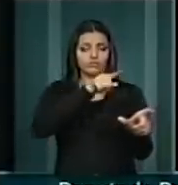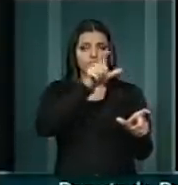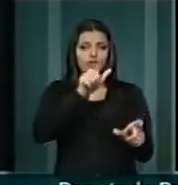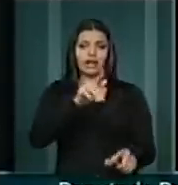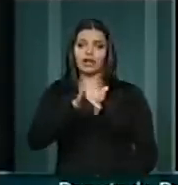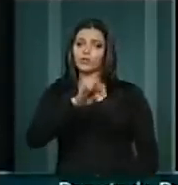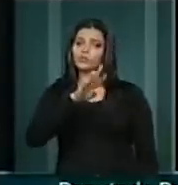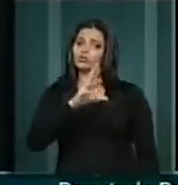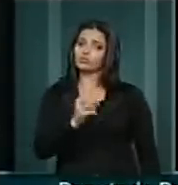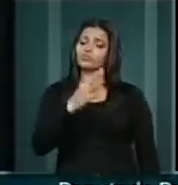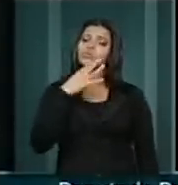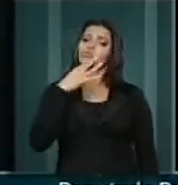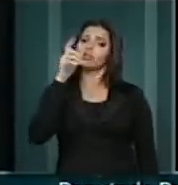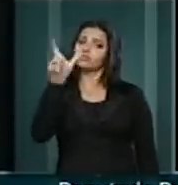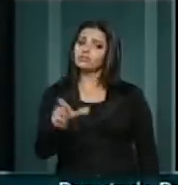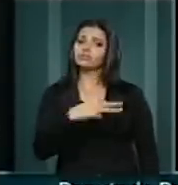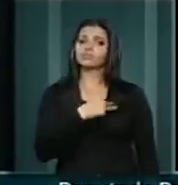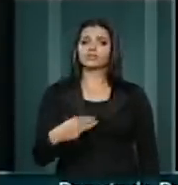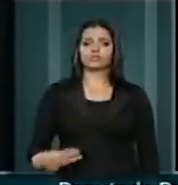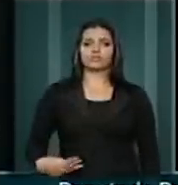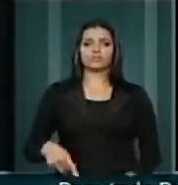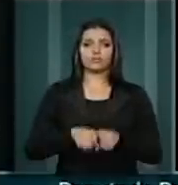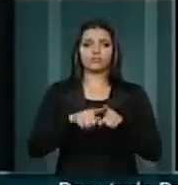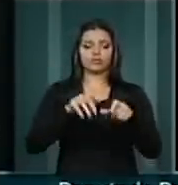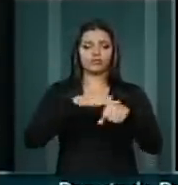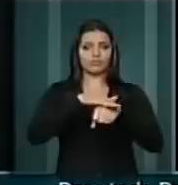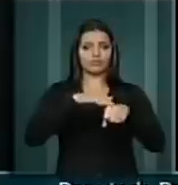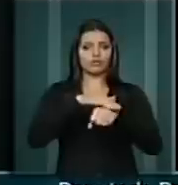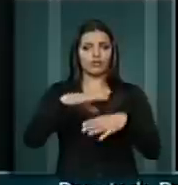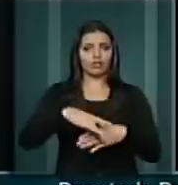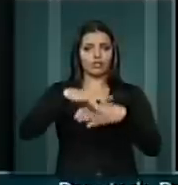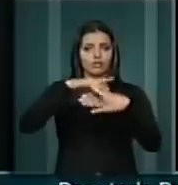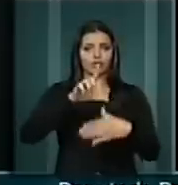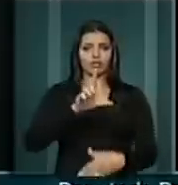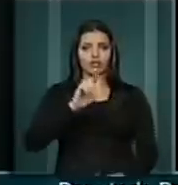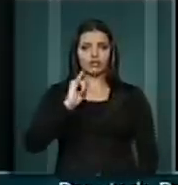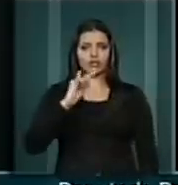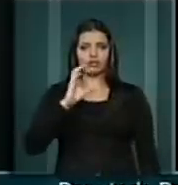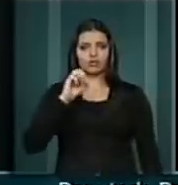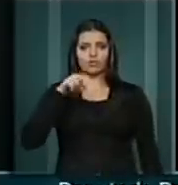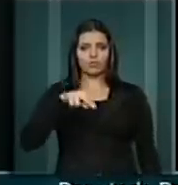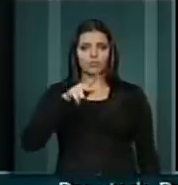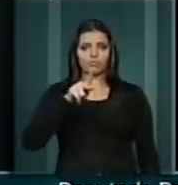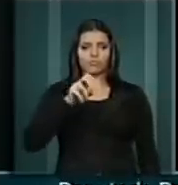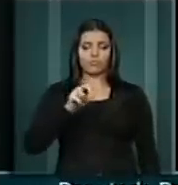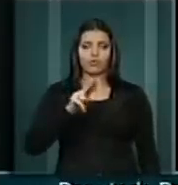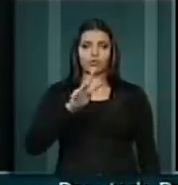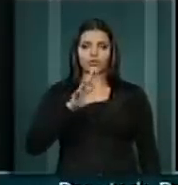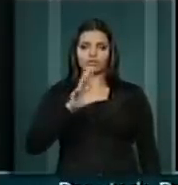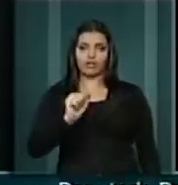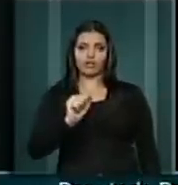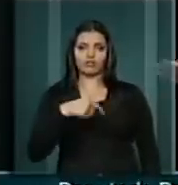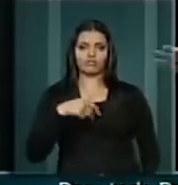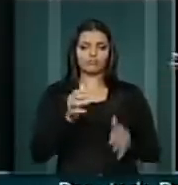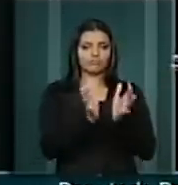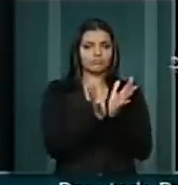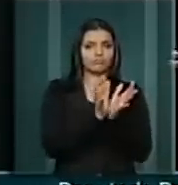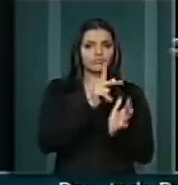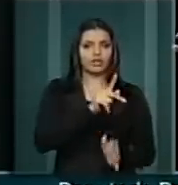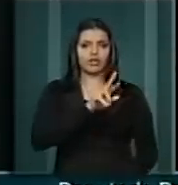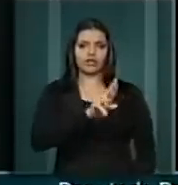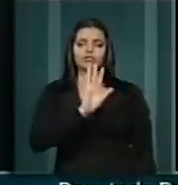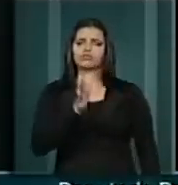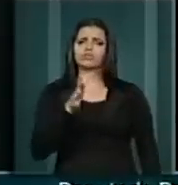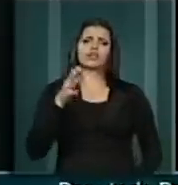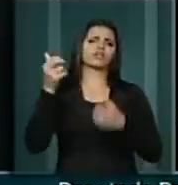Gilberto Carvalho. E também falei com o líder, Lincoln Portela, do PR, que me disse que esse fato